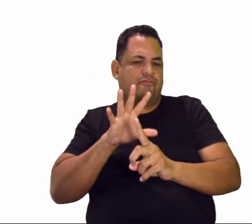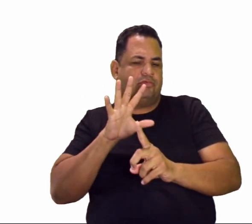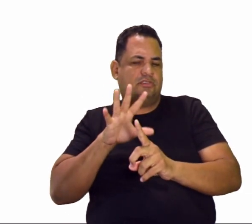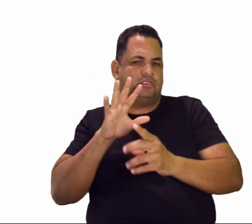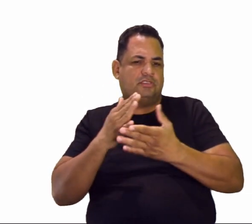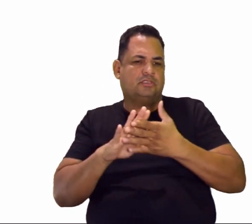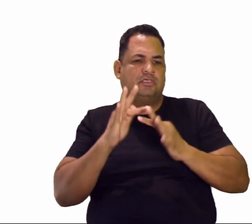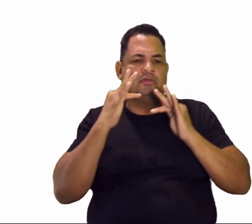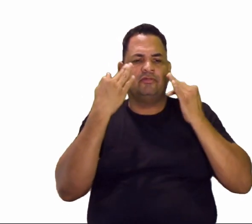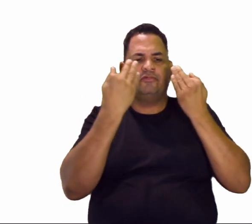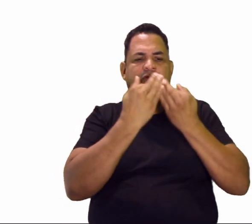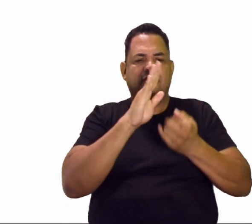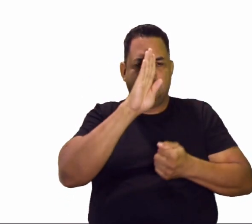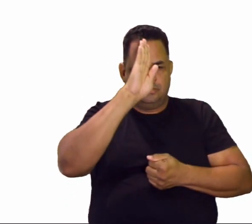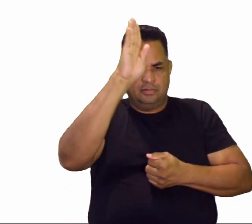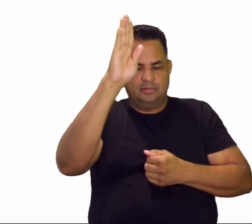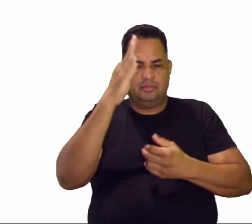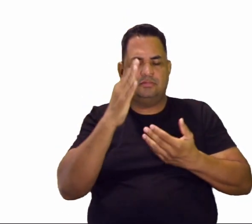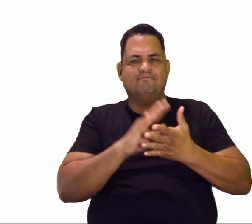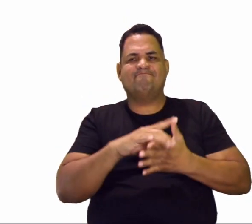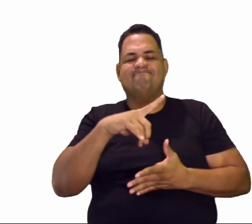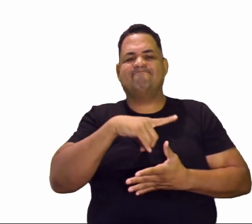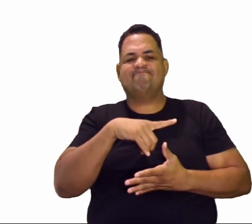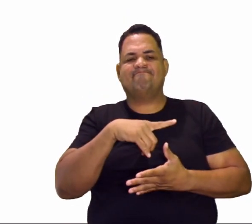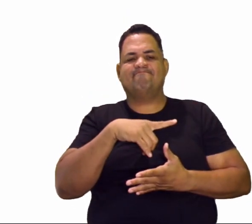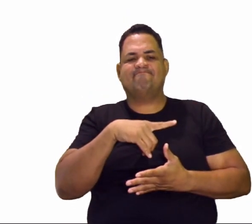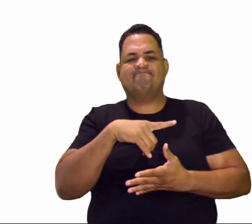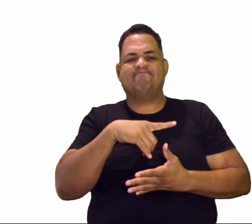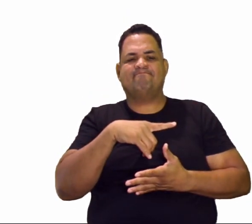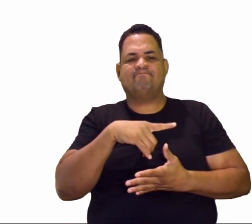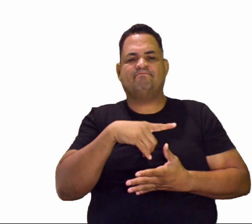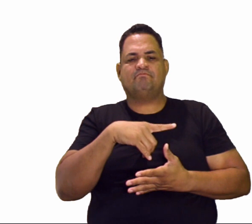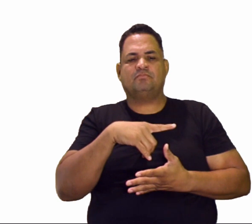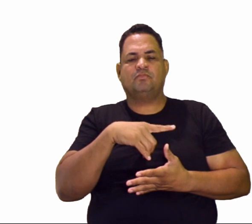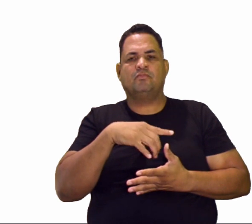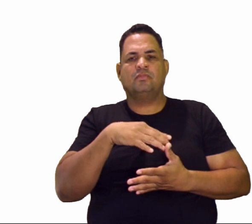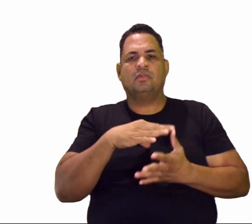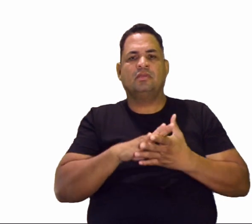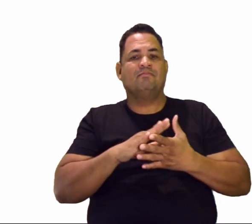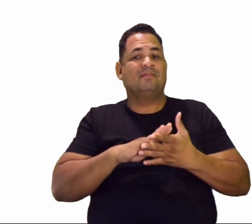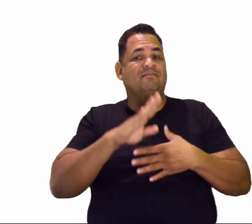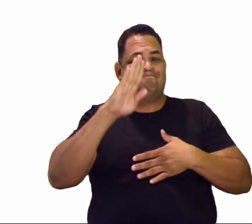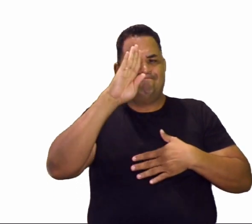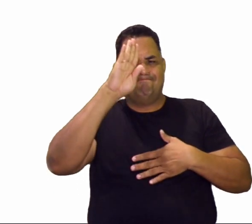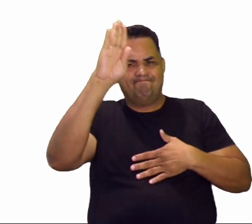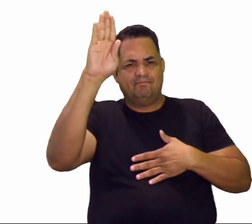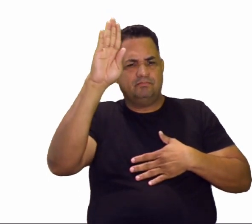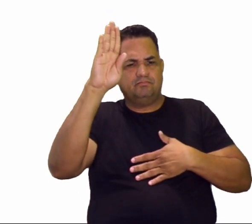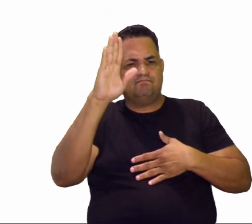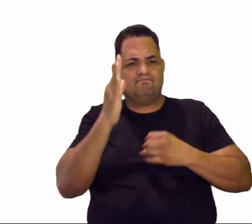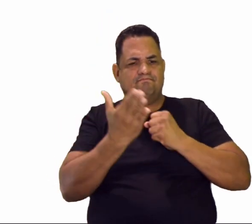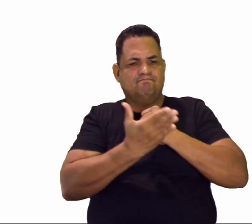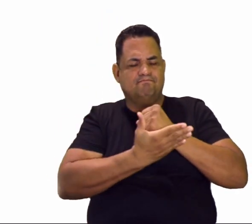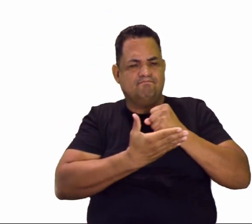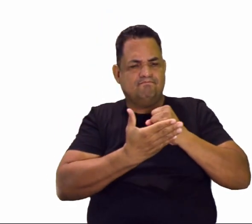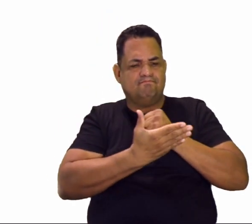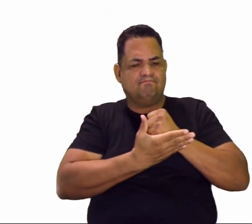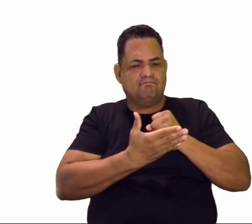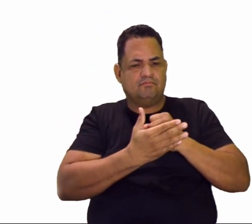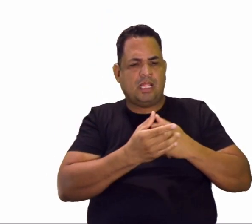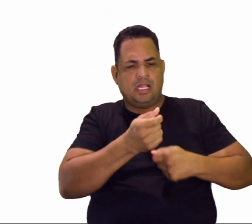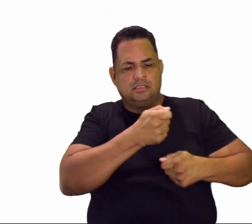família é essencial, a família, ela tem um papel enorme, né? De prover